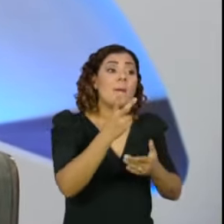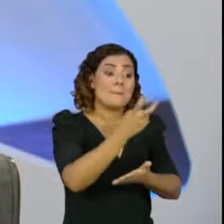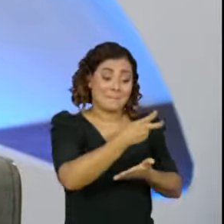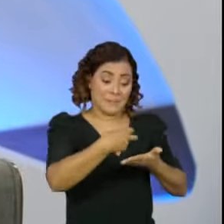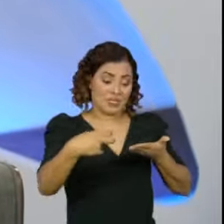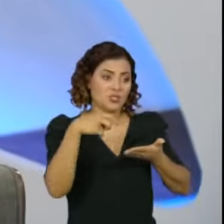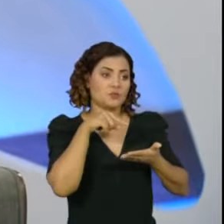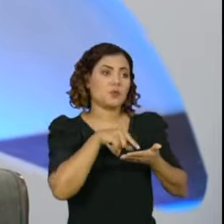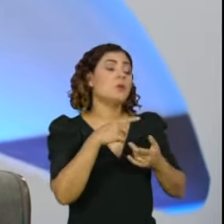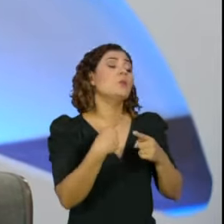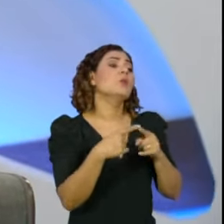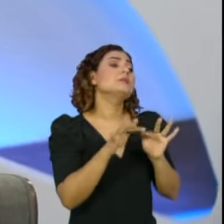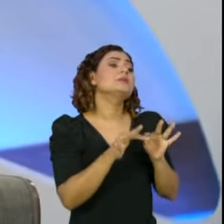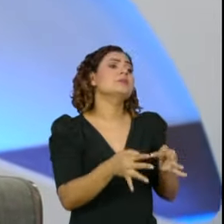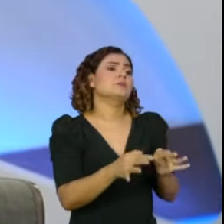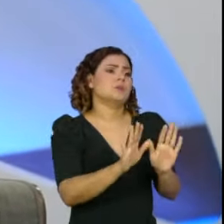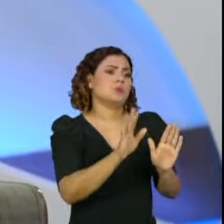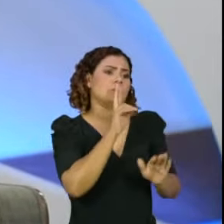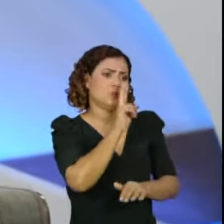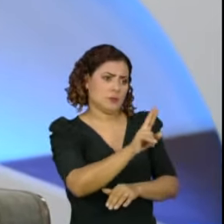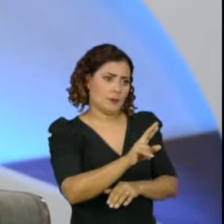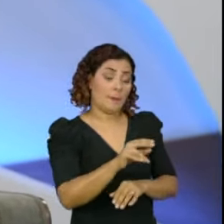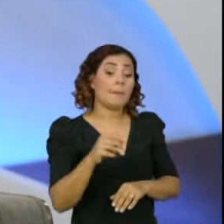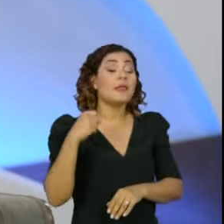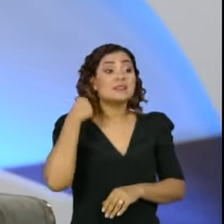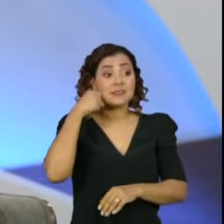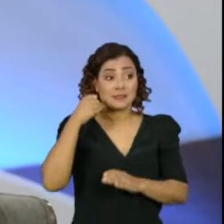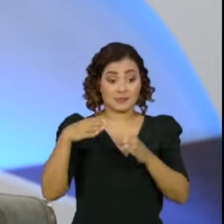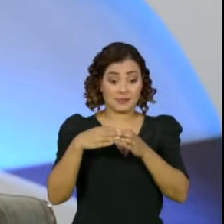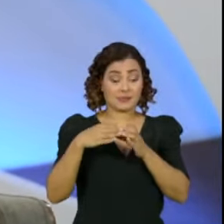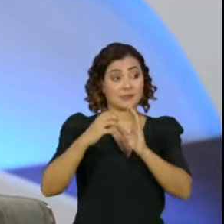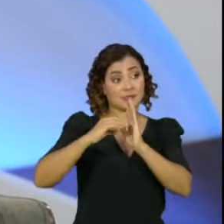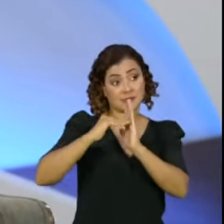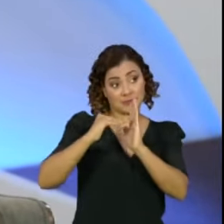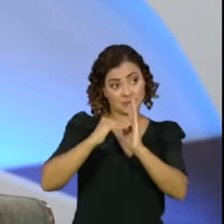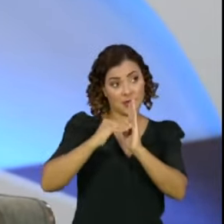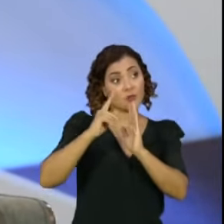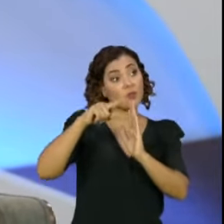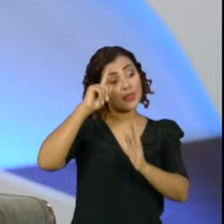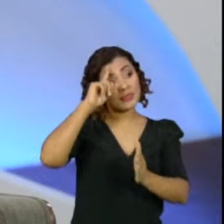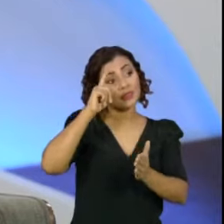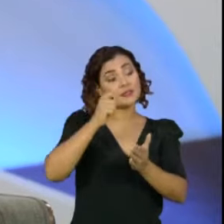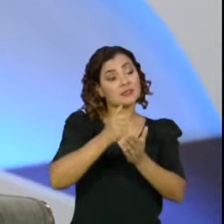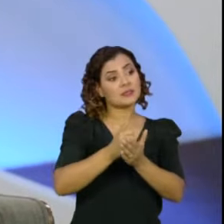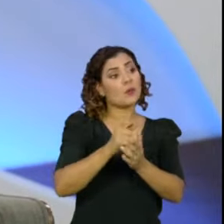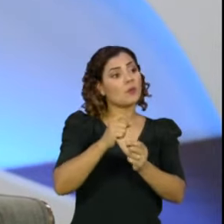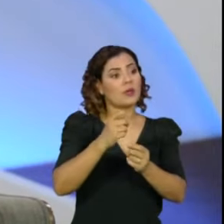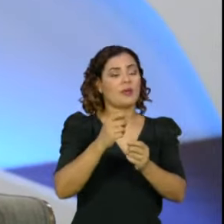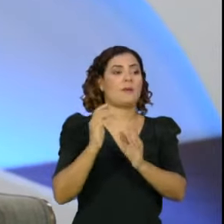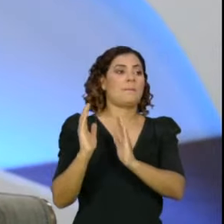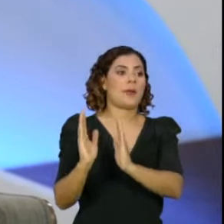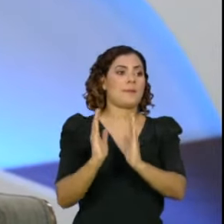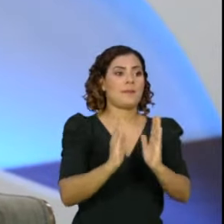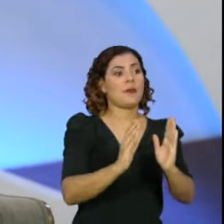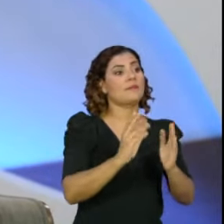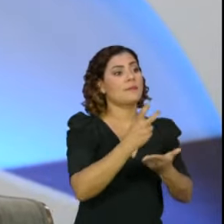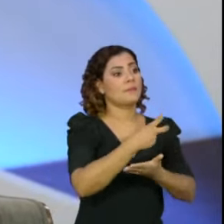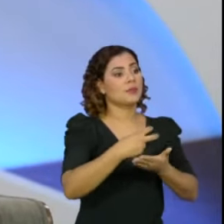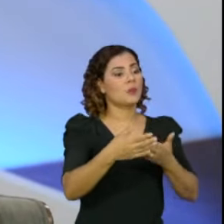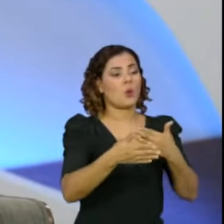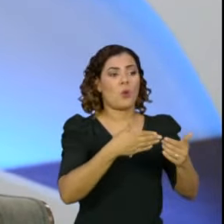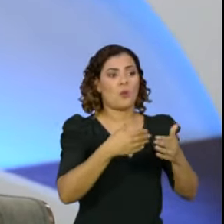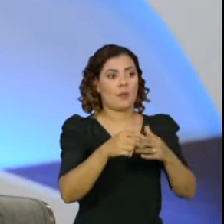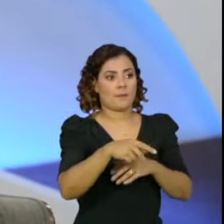impeachment por uma razão muito simples. O Senado Federal é uma instância julgadora de um processo de impeachment contra qualquer presidente da